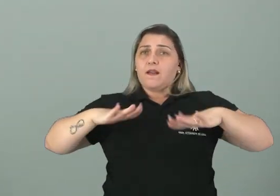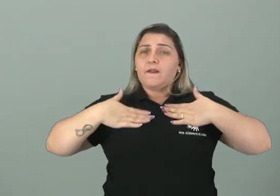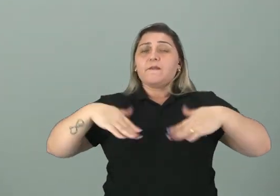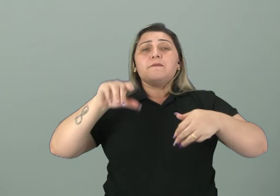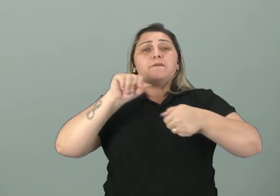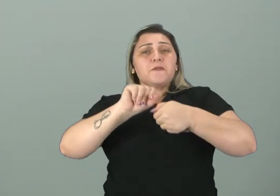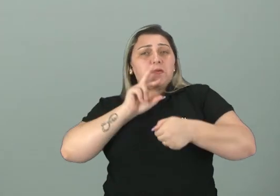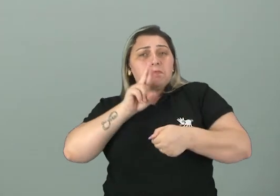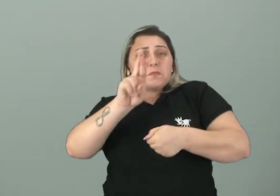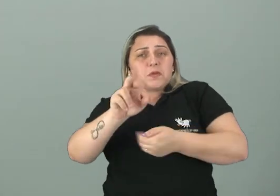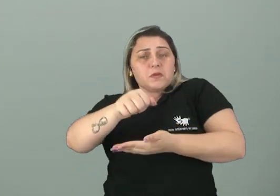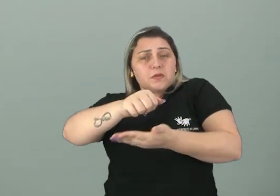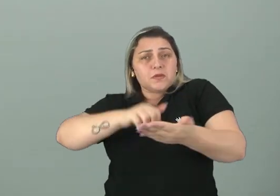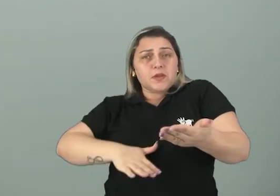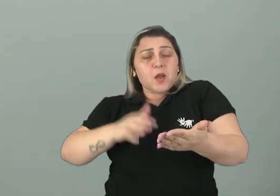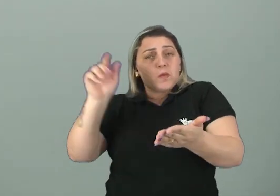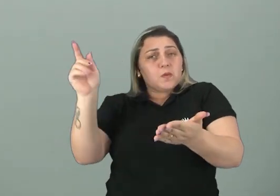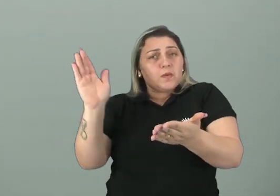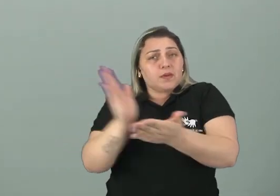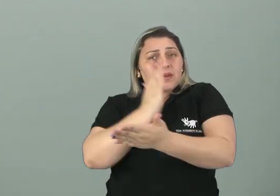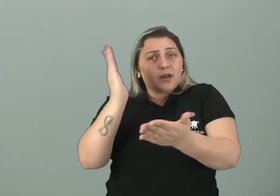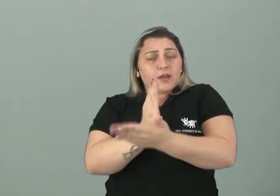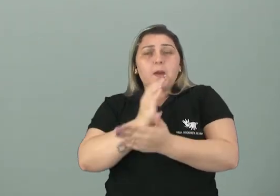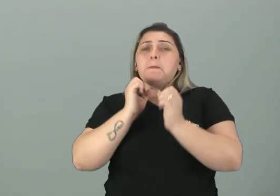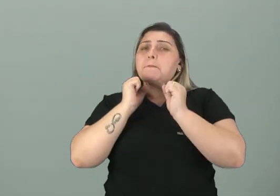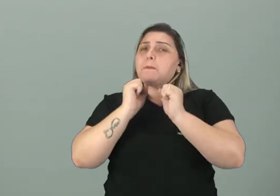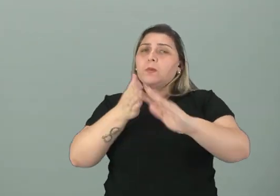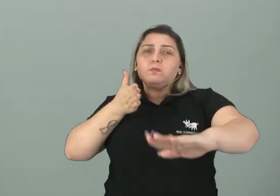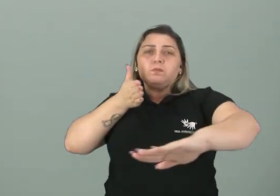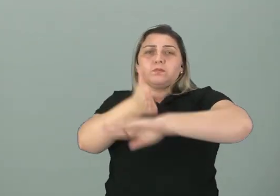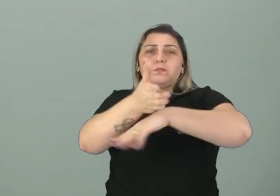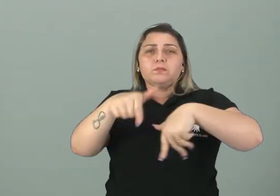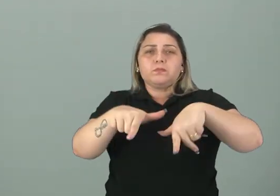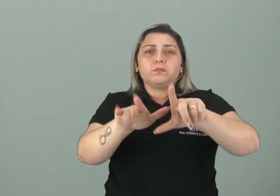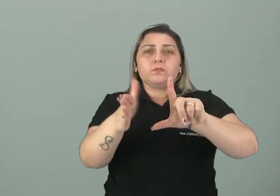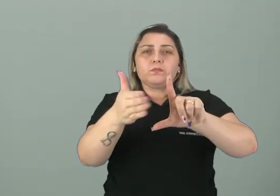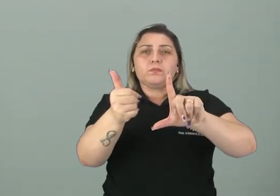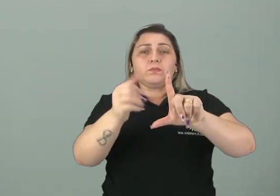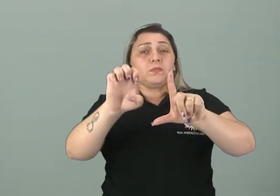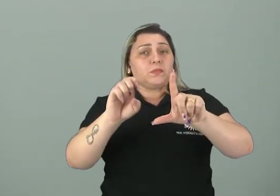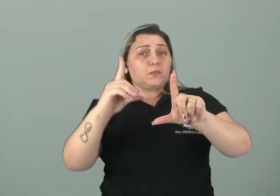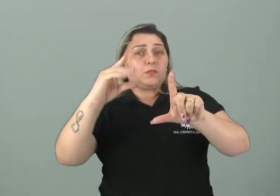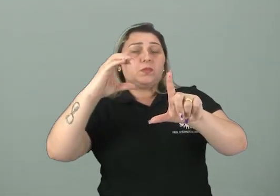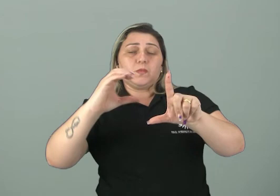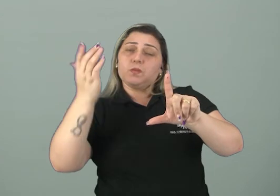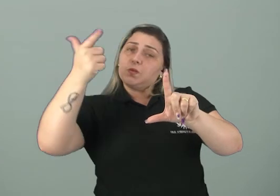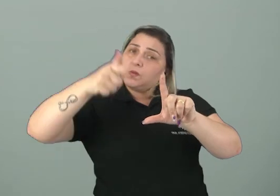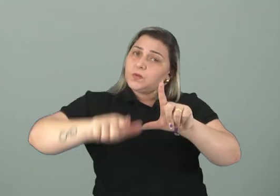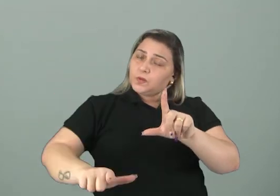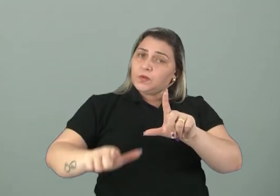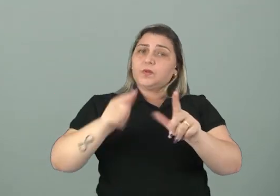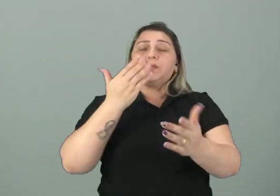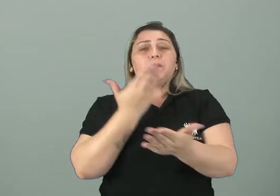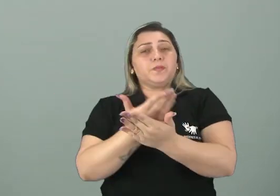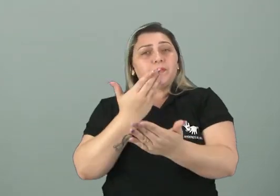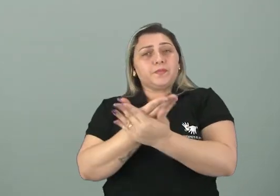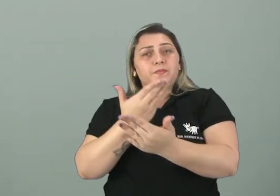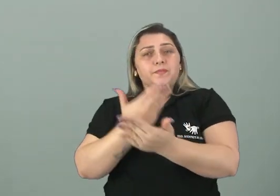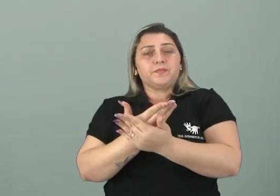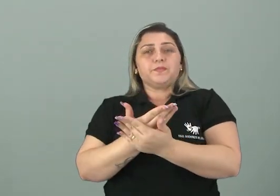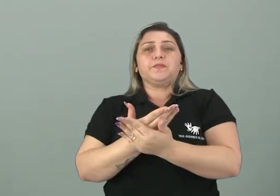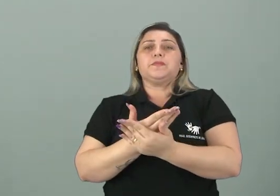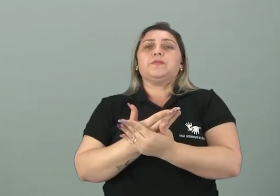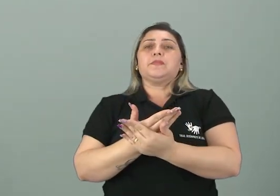fazer os exercícios em seu caderno, você pode acessar novamente essa aula na nossa plataforma Eduque.